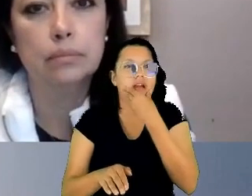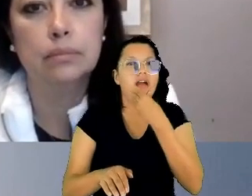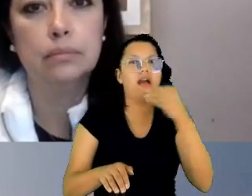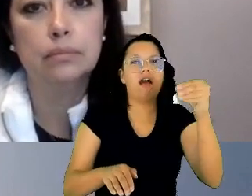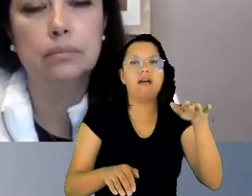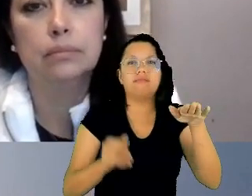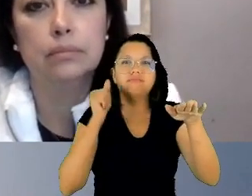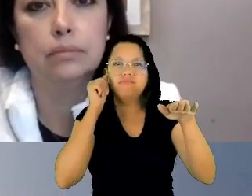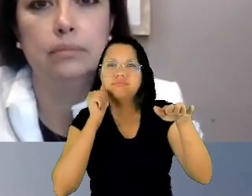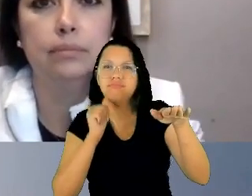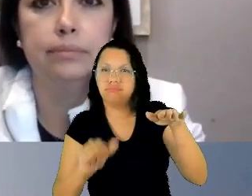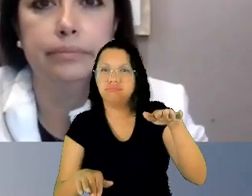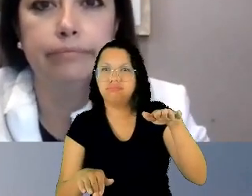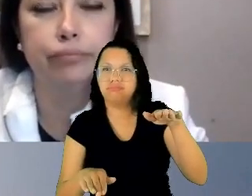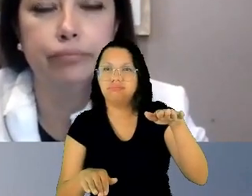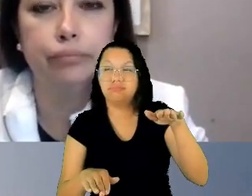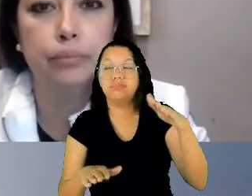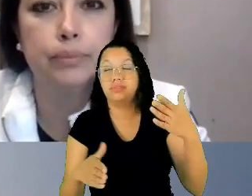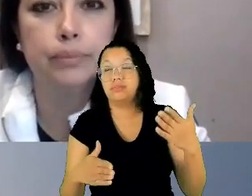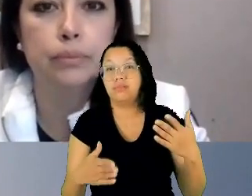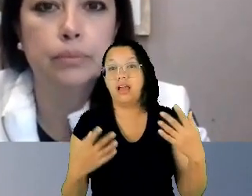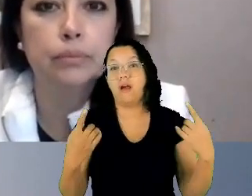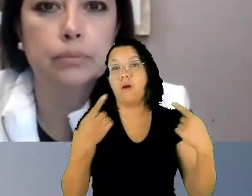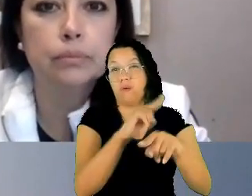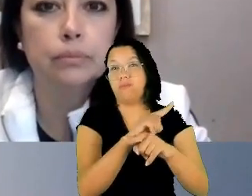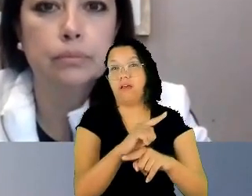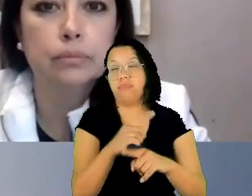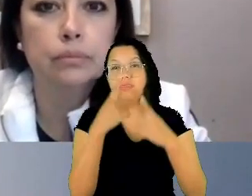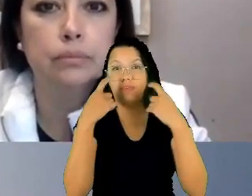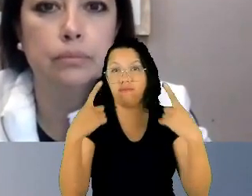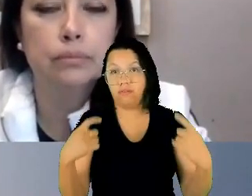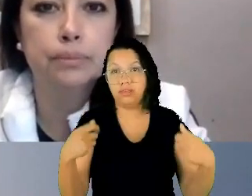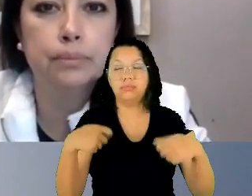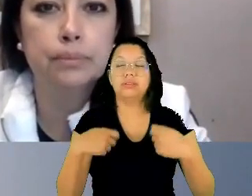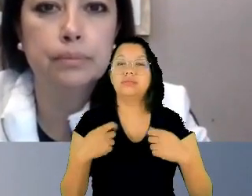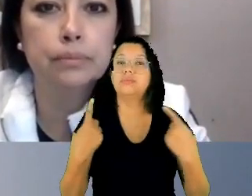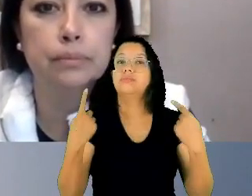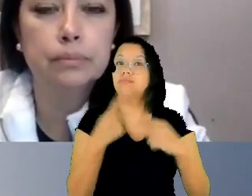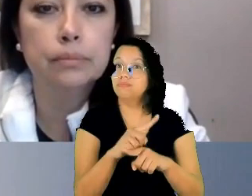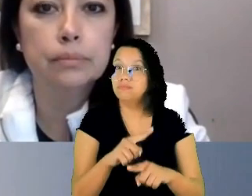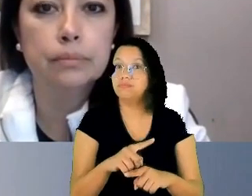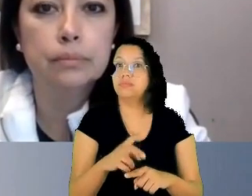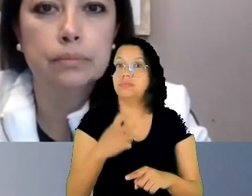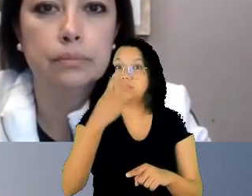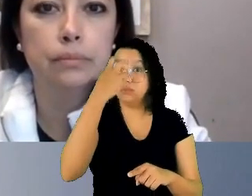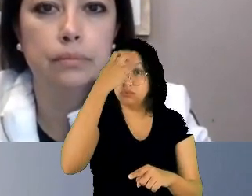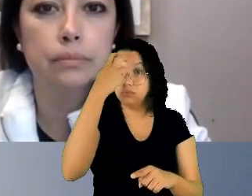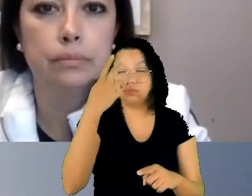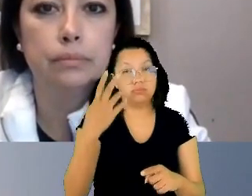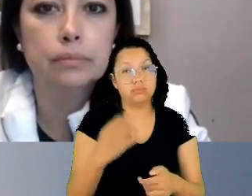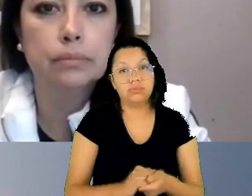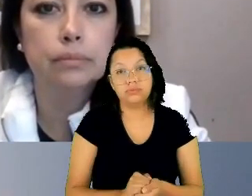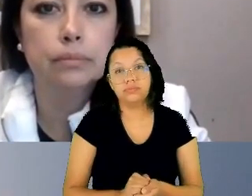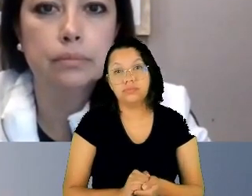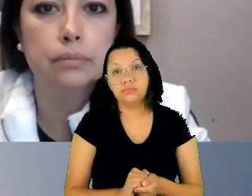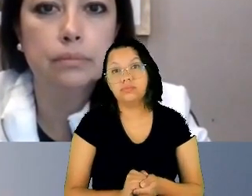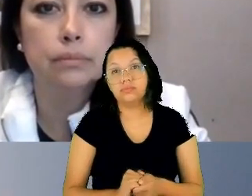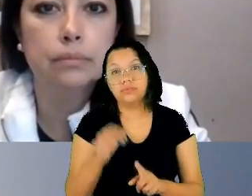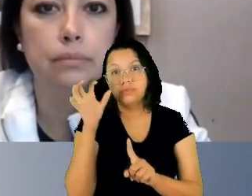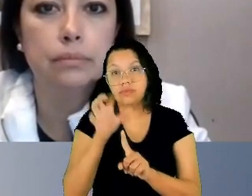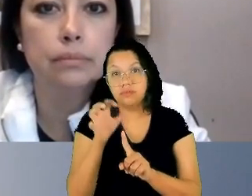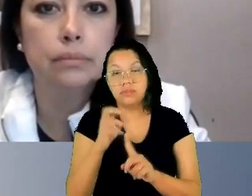nós temos que combater a cultura da violência contra a mulher. Essa cultura que reflete relações de poder reitero